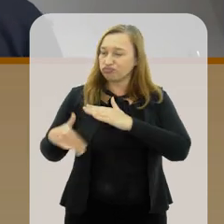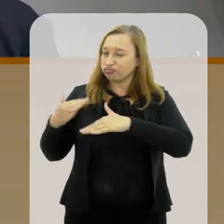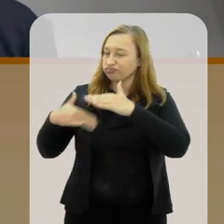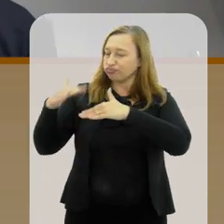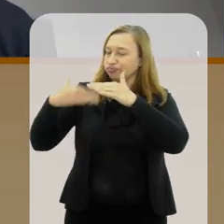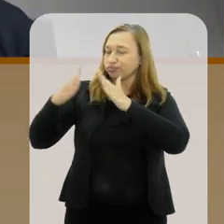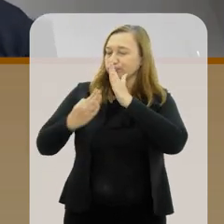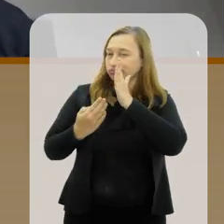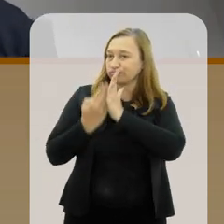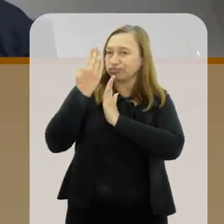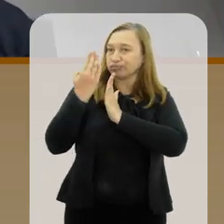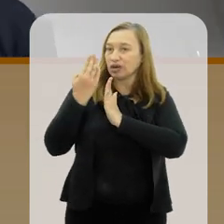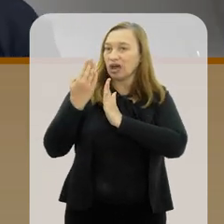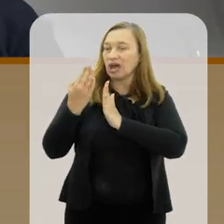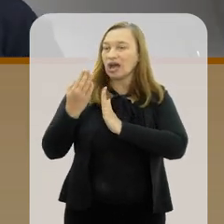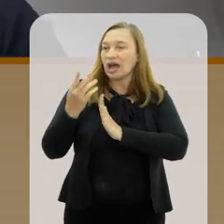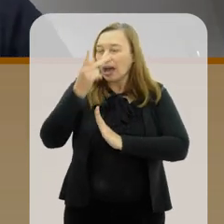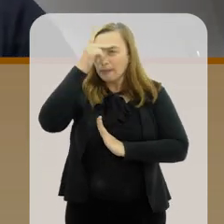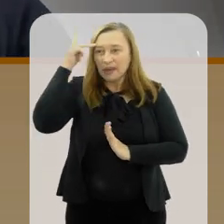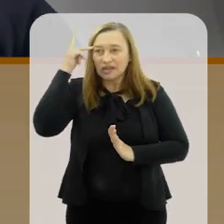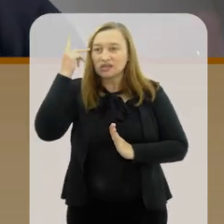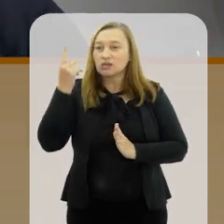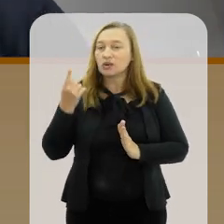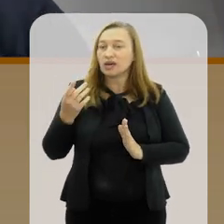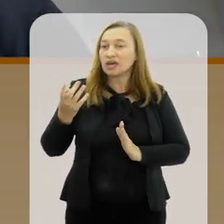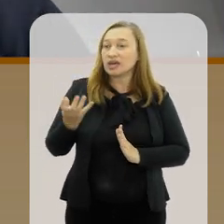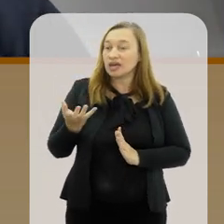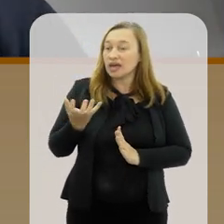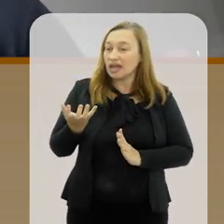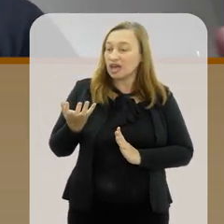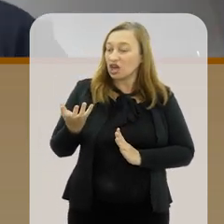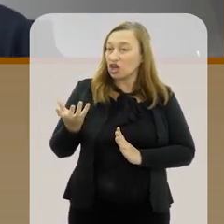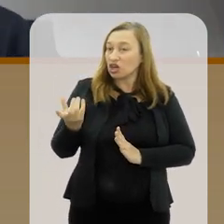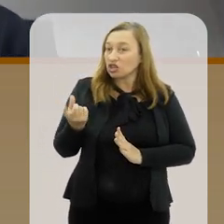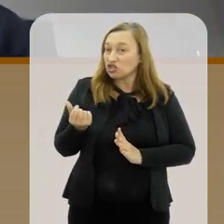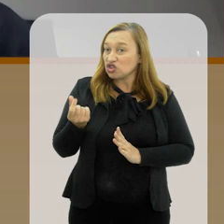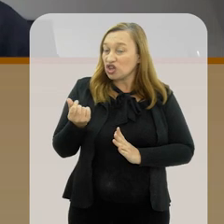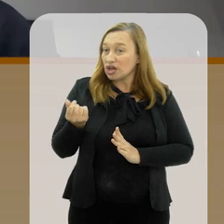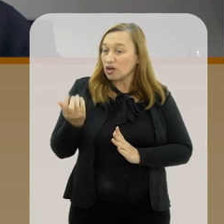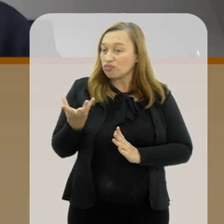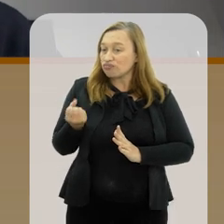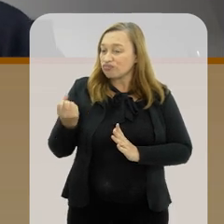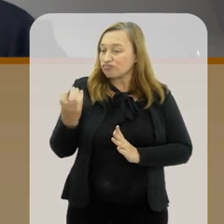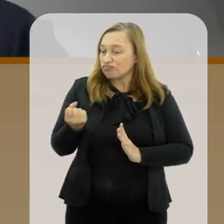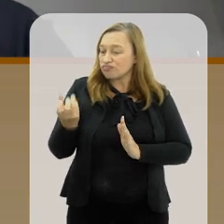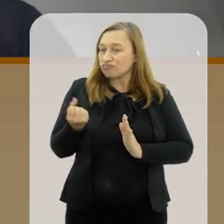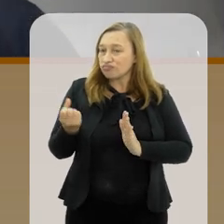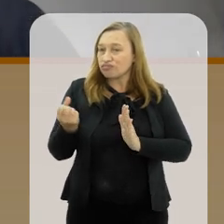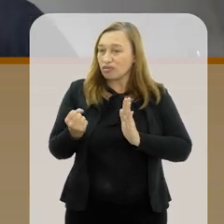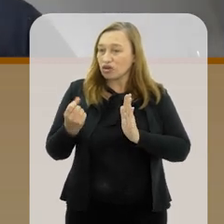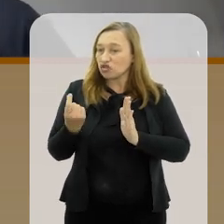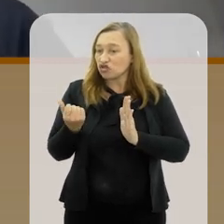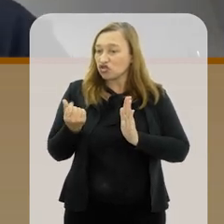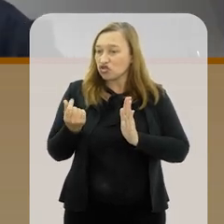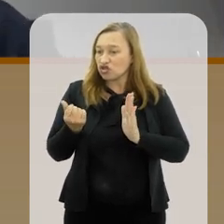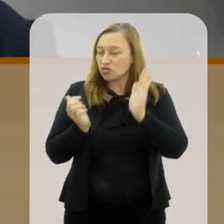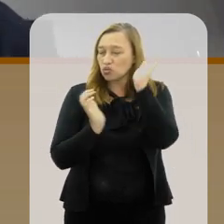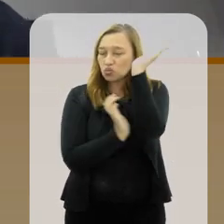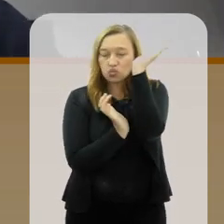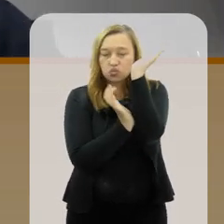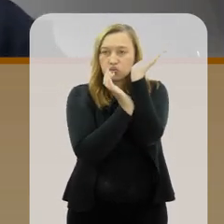longe do que fazia no início. Então fica uma pessoa que fica tentando arrumar dinheiro, organizar... Como se fosse só uma hierarquia, né?